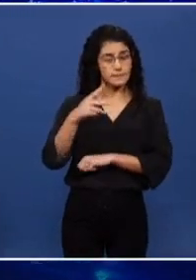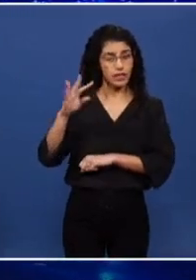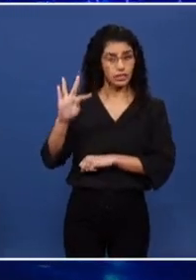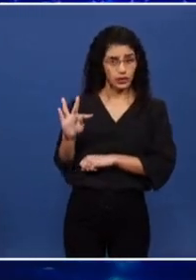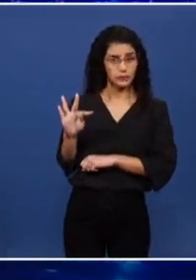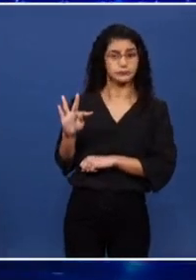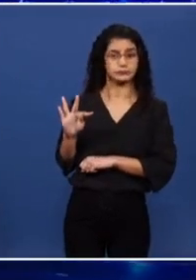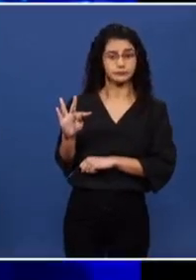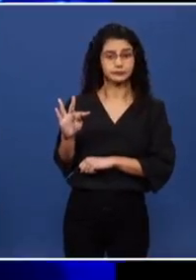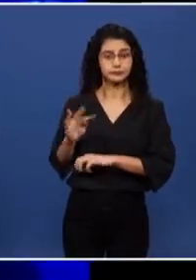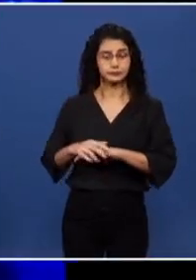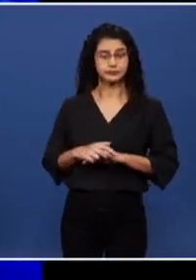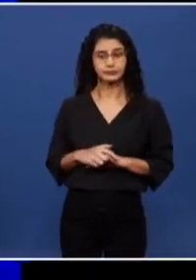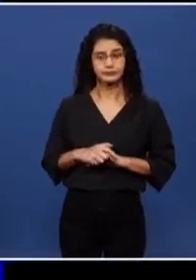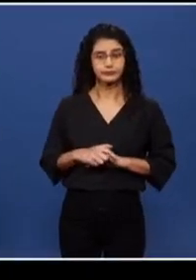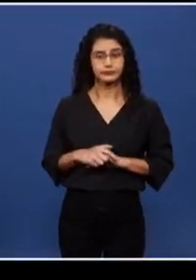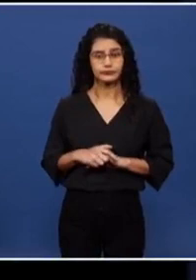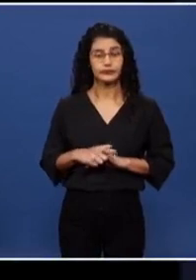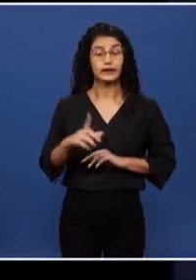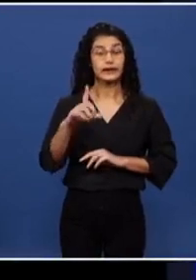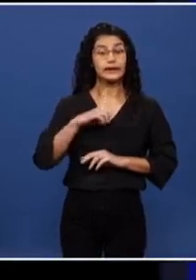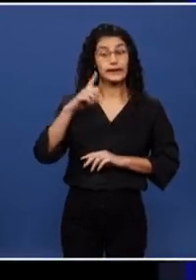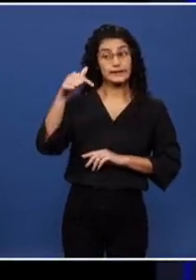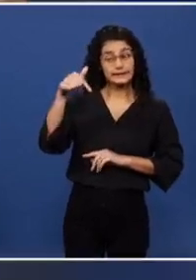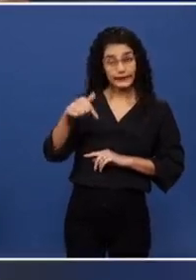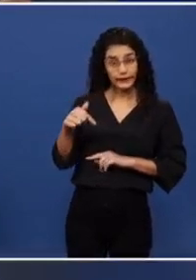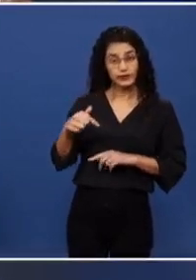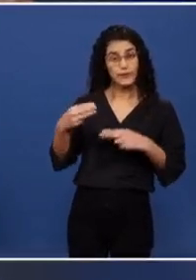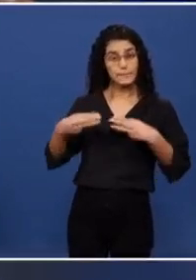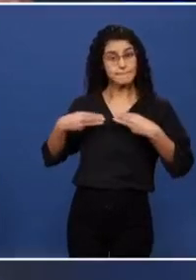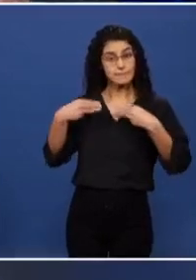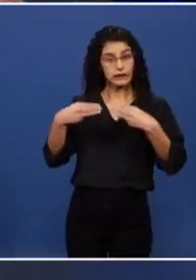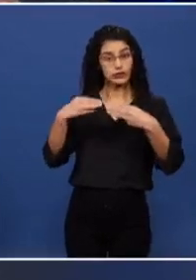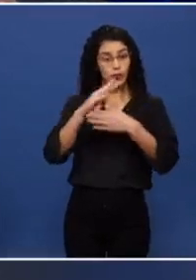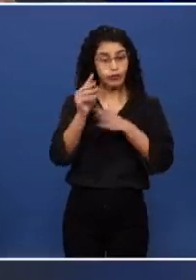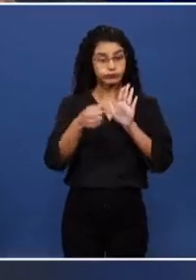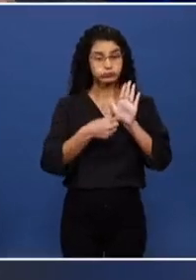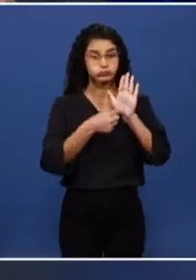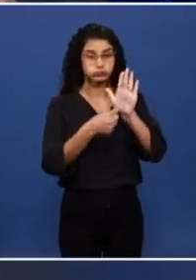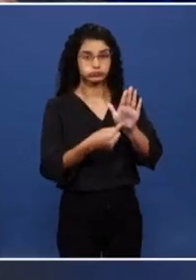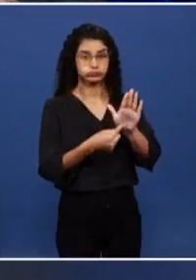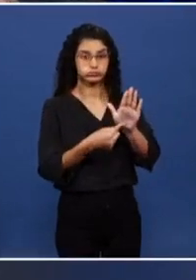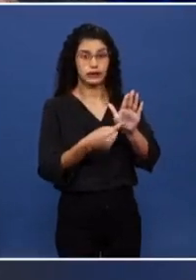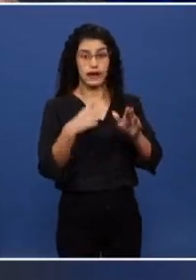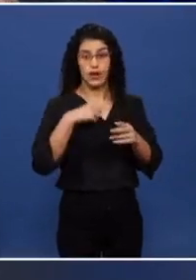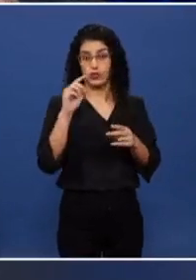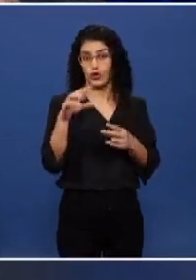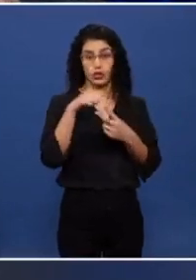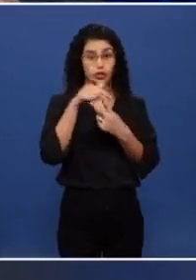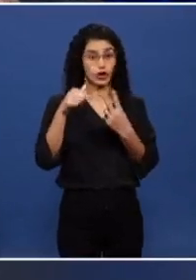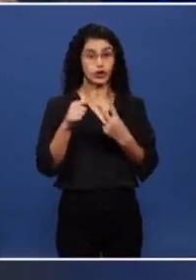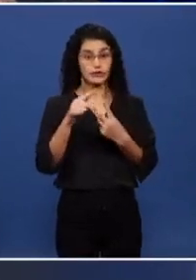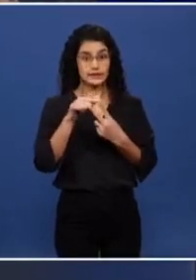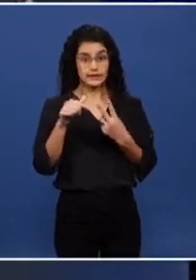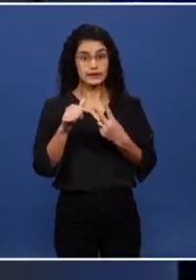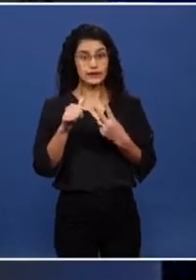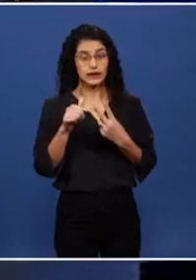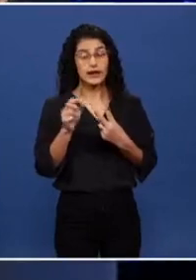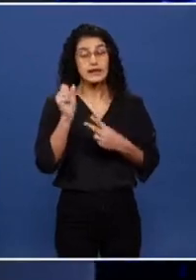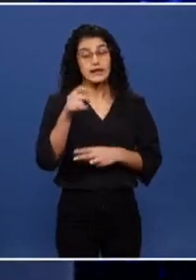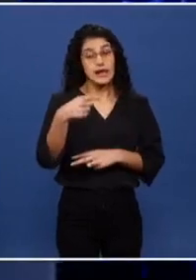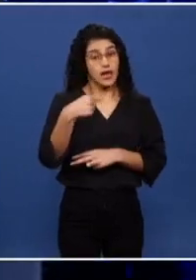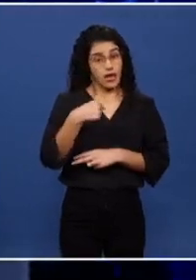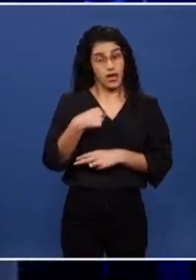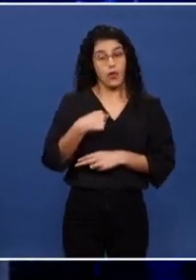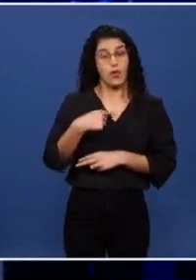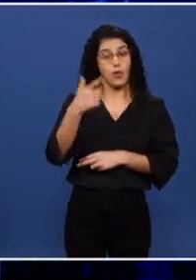tem sete ministros indicados para o Supremo Tribunal Federal. Eu tenho dois. Caso eu venha a ser